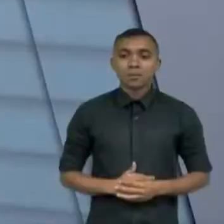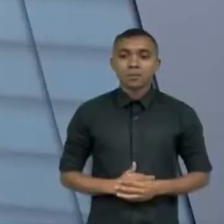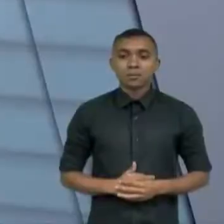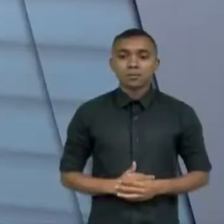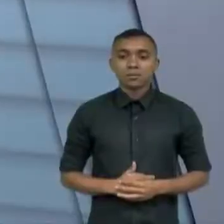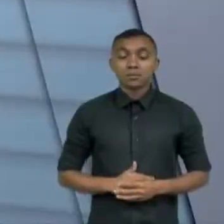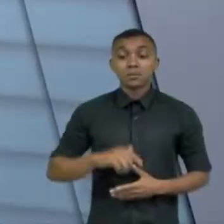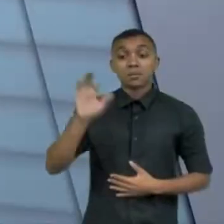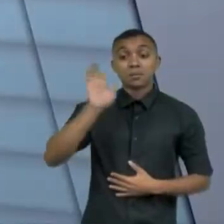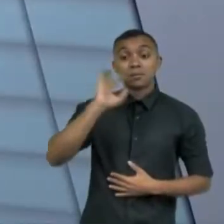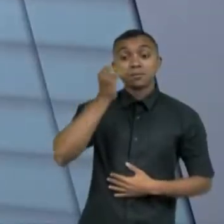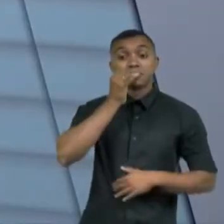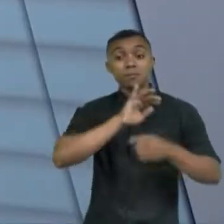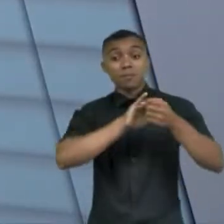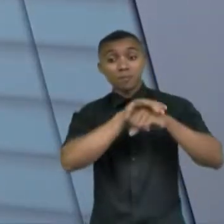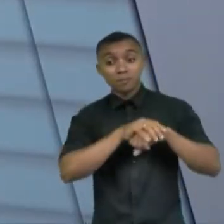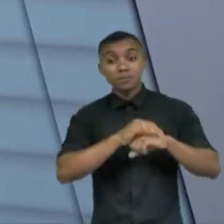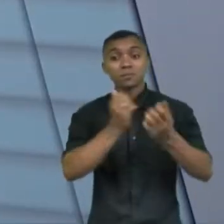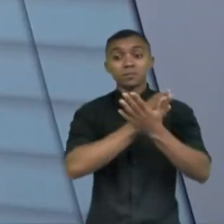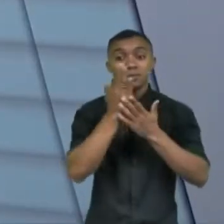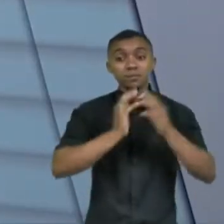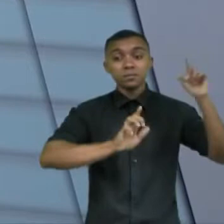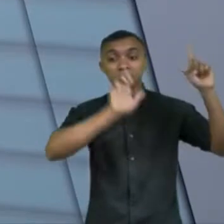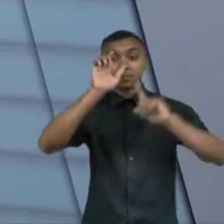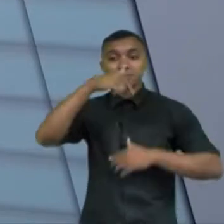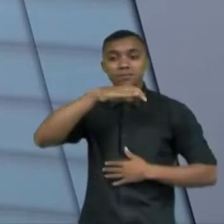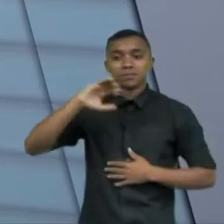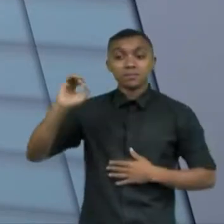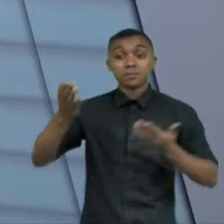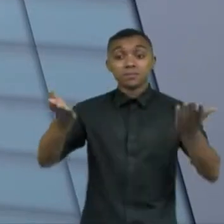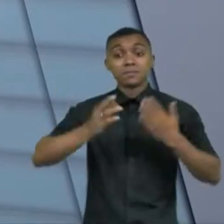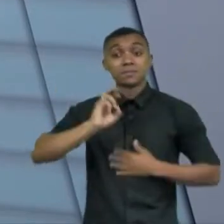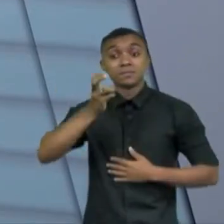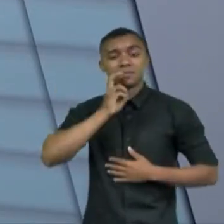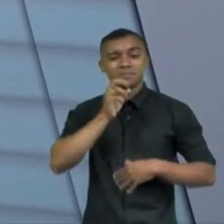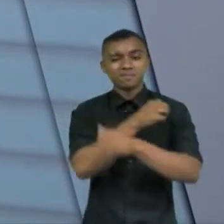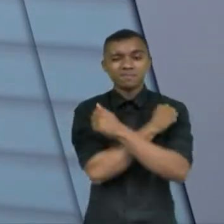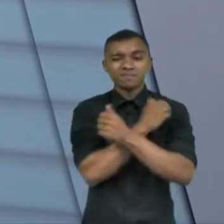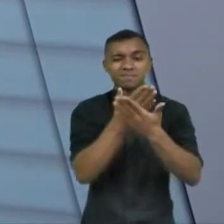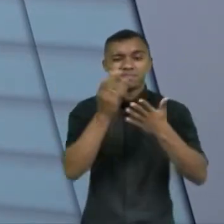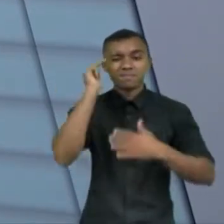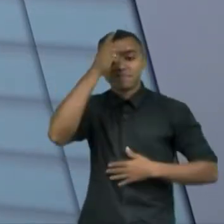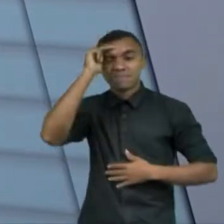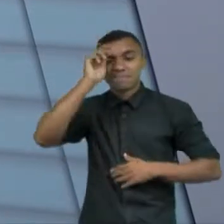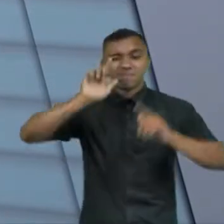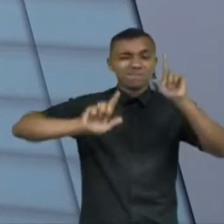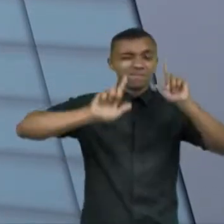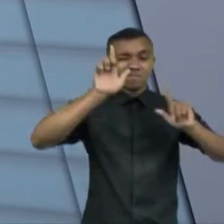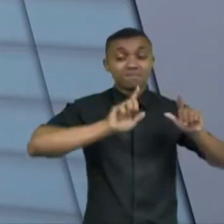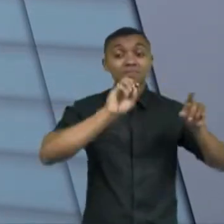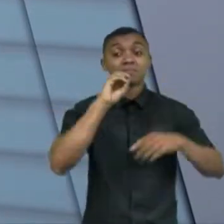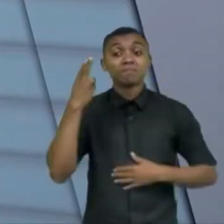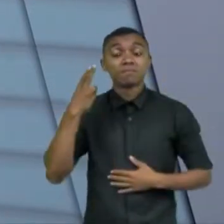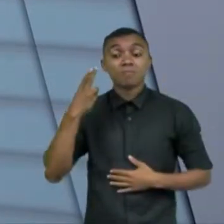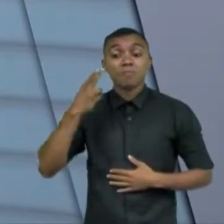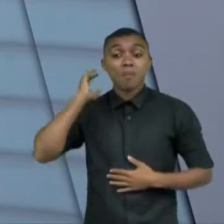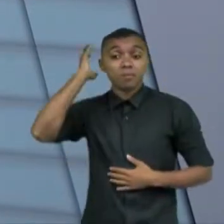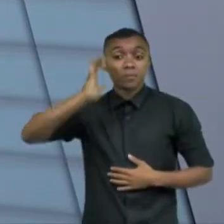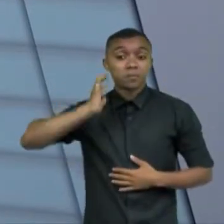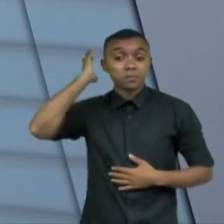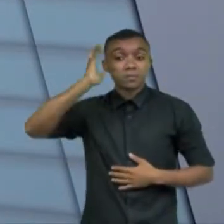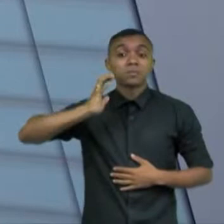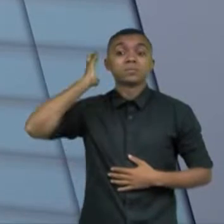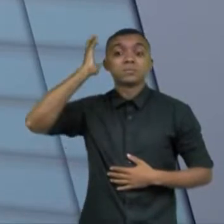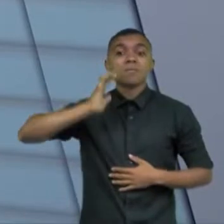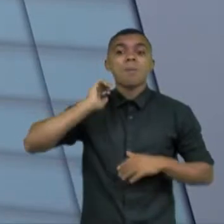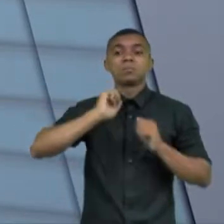Olá, boa noite! No ar o programa Questão de Olho nesta quinta-feira abraçando você que nos vê pela TV e nos ouve pela FM Assembleia 96